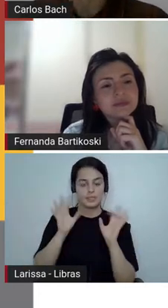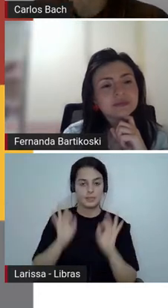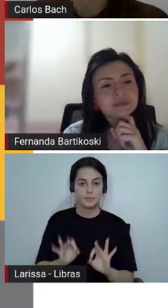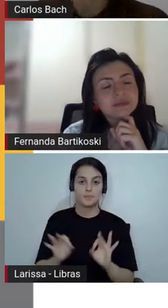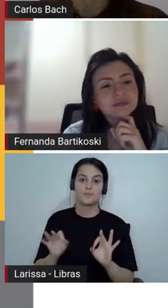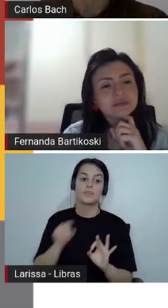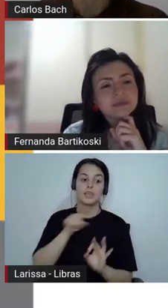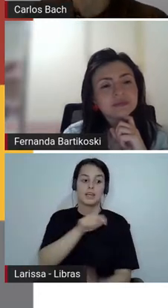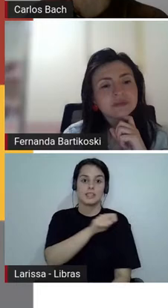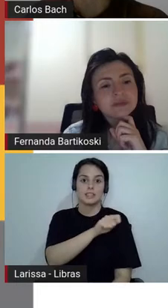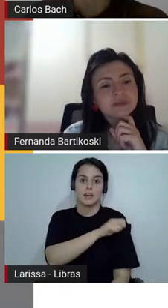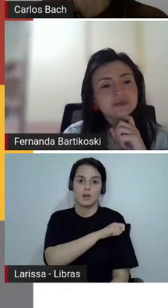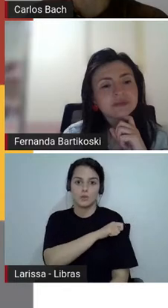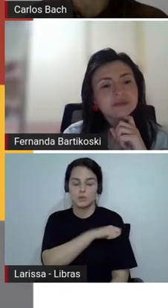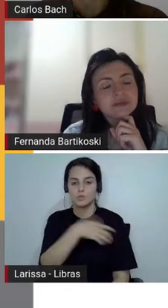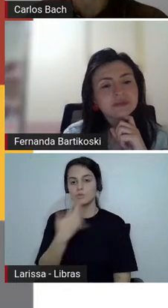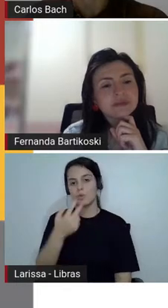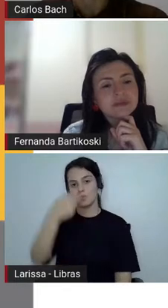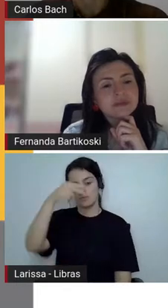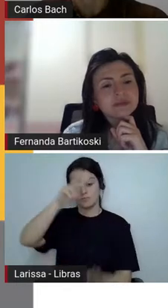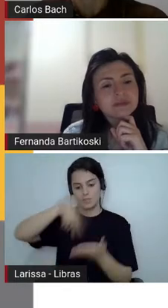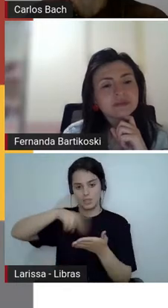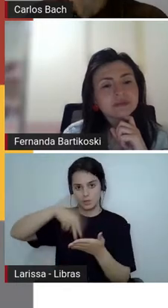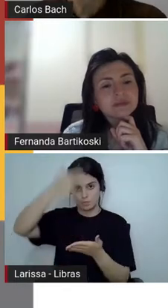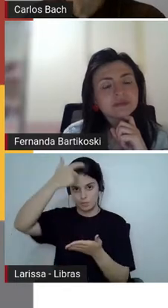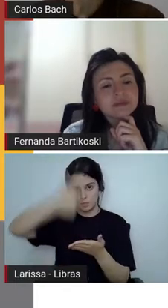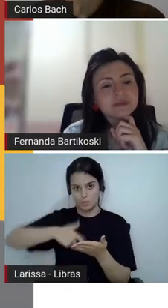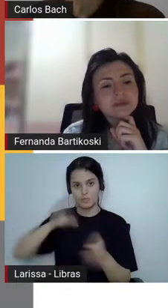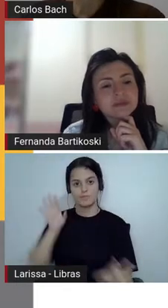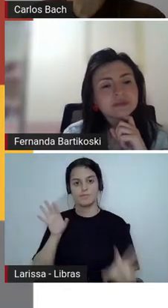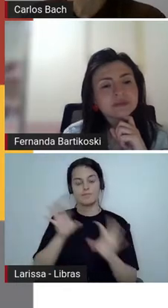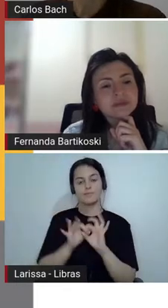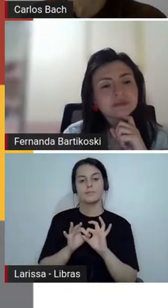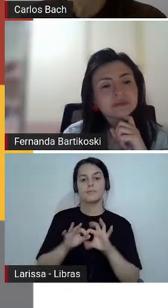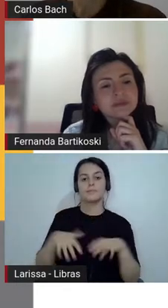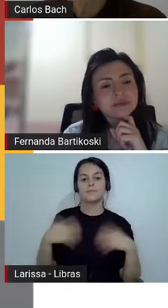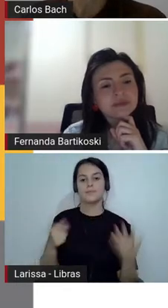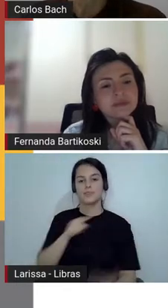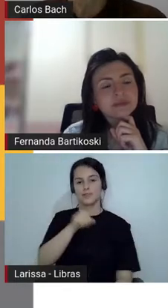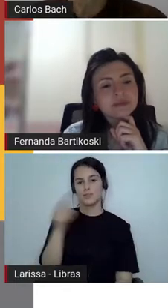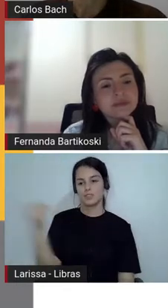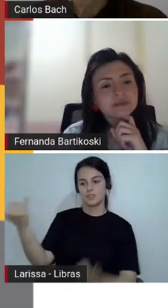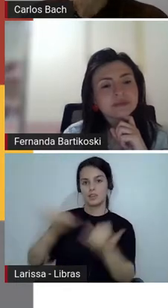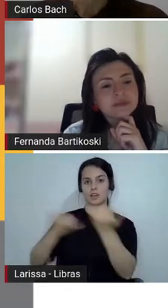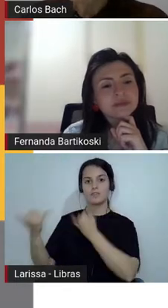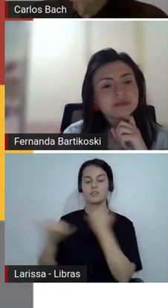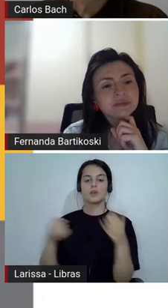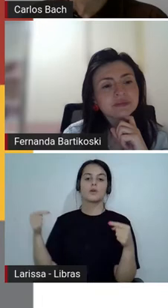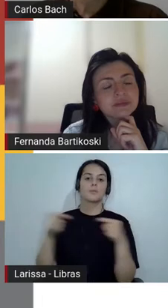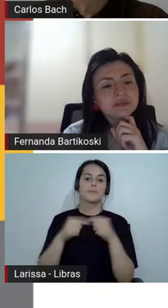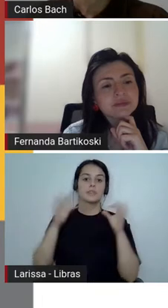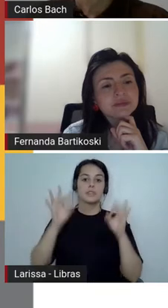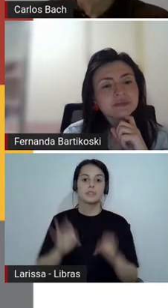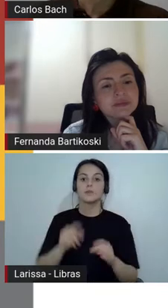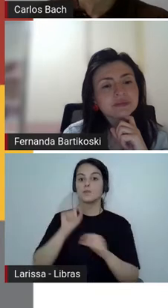que vocês estão mostrando aqui nas falas de vocês, o leitor se conecta com esse texto, e em determinado momento há uma